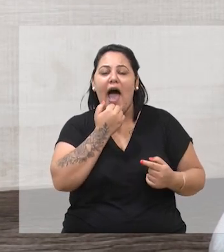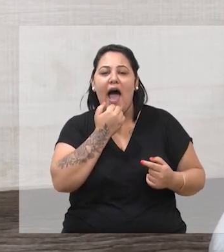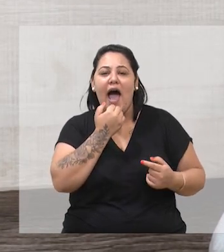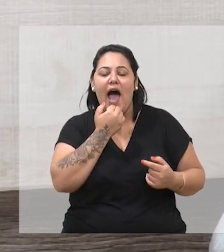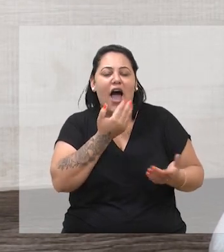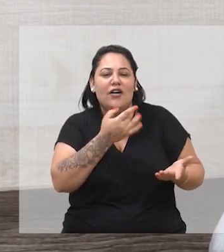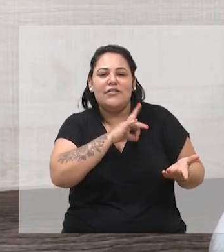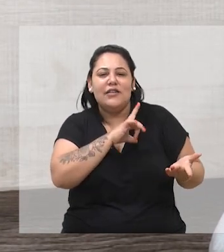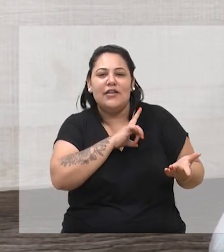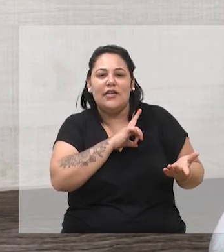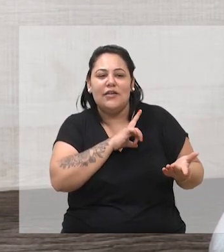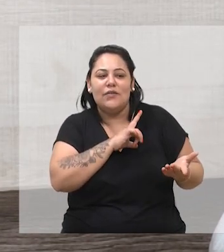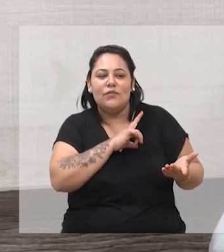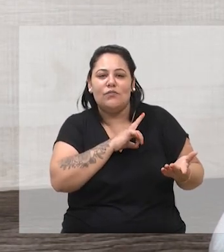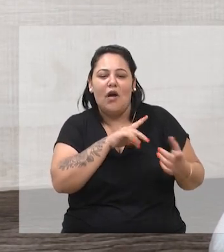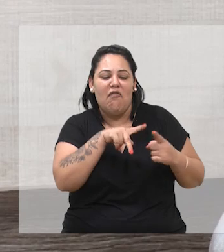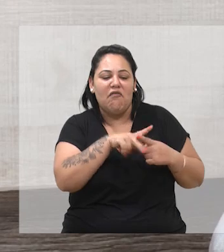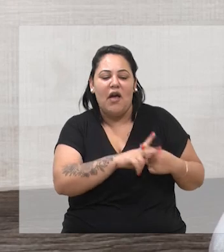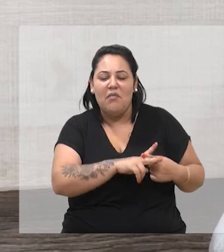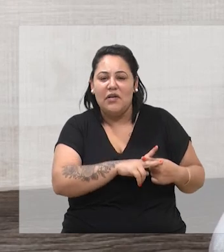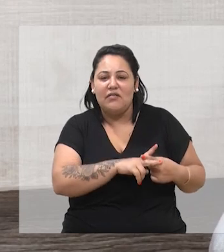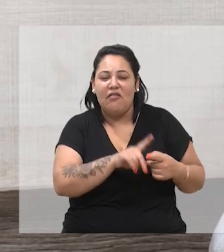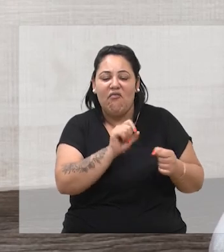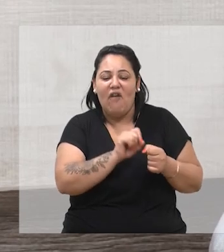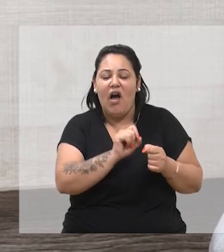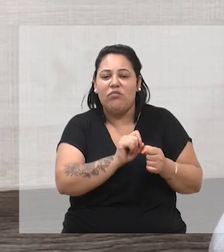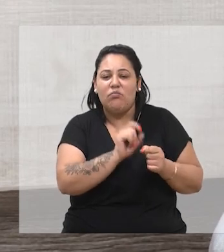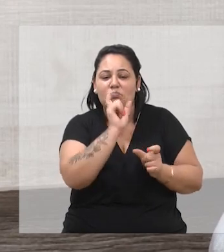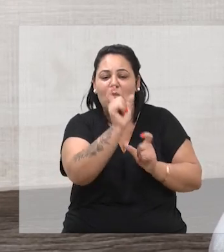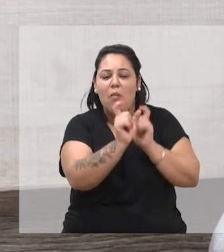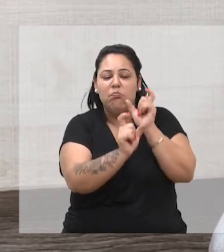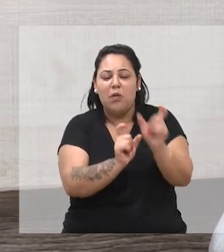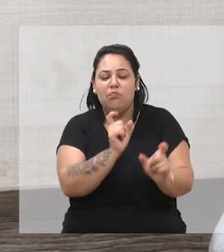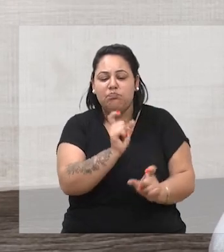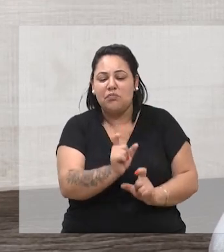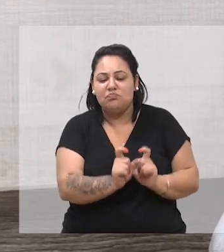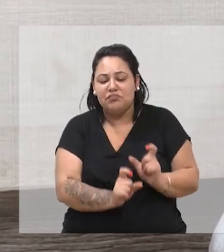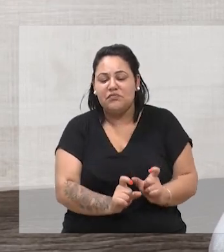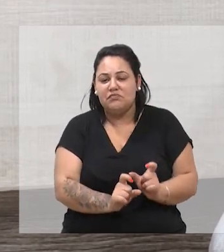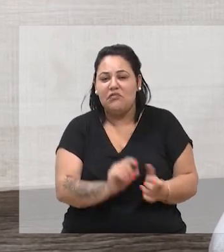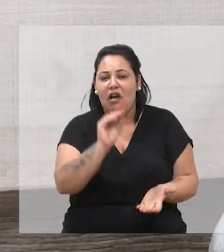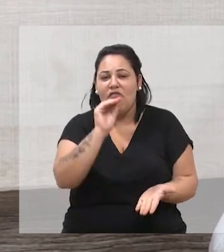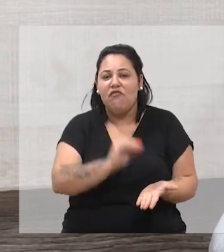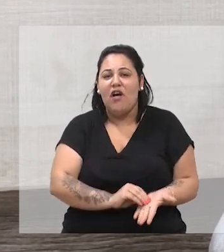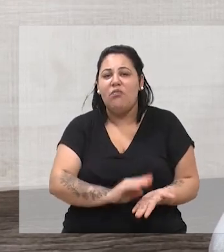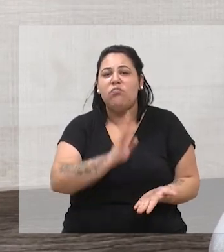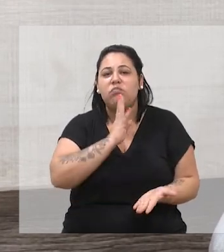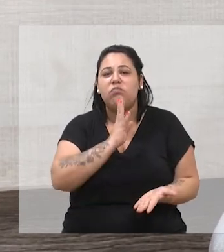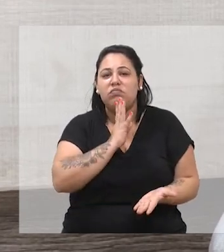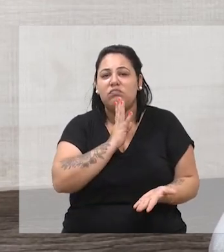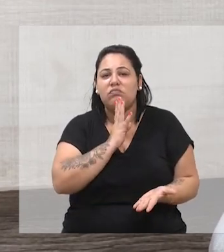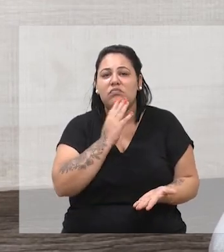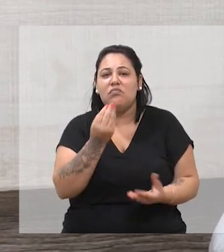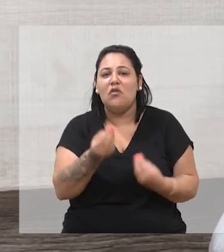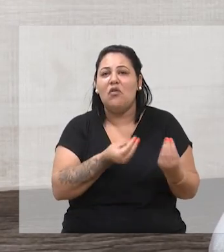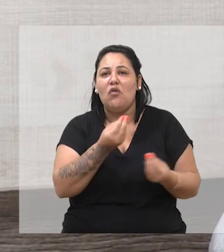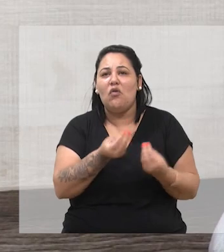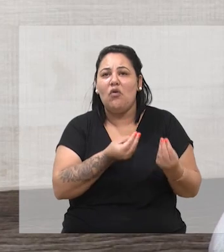revisão, o livro já está diagramado, já temos a capa pronta ou quase pronta, né, e ele será,